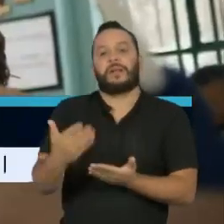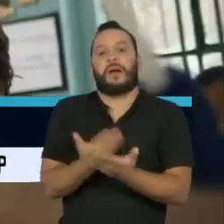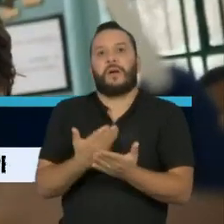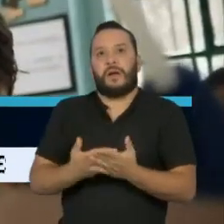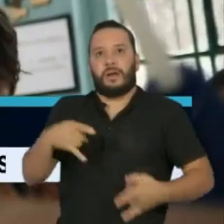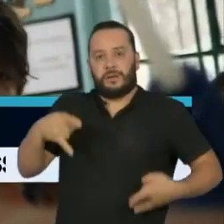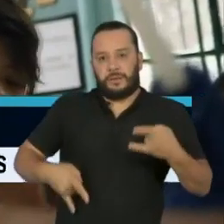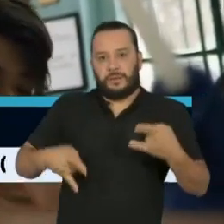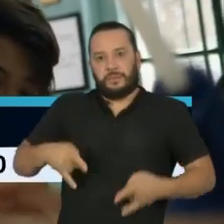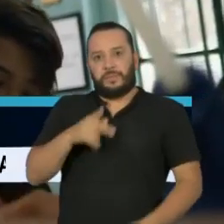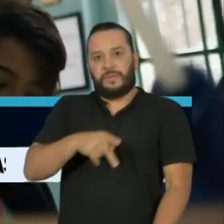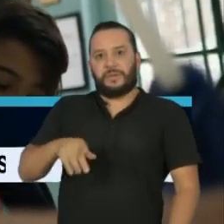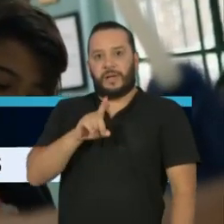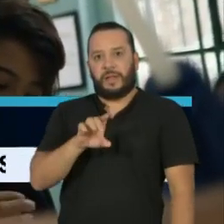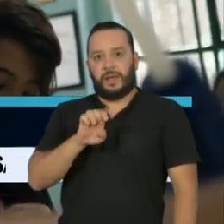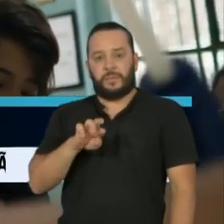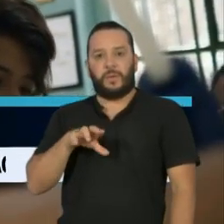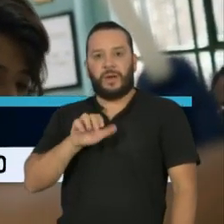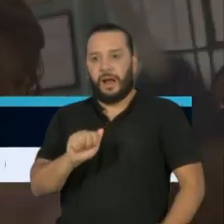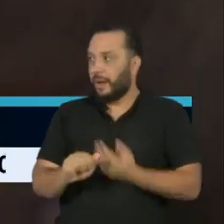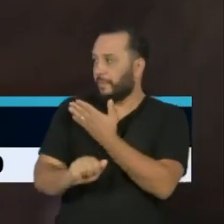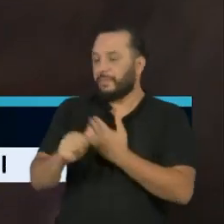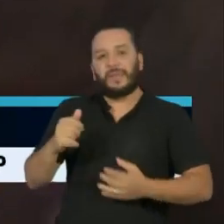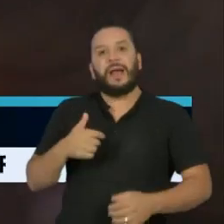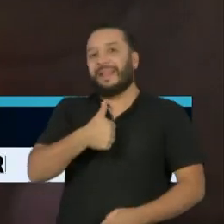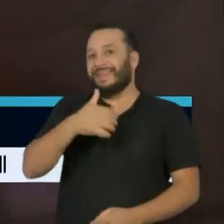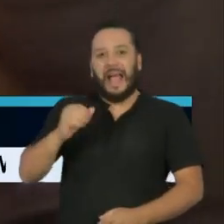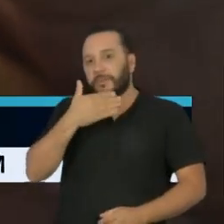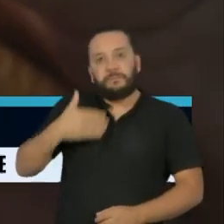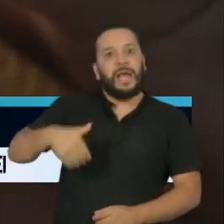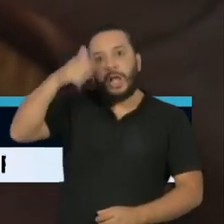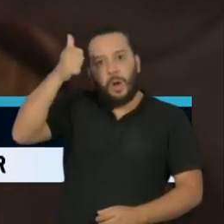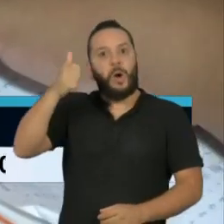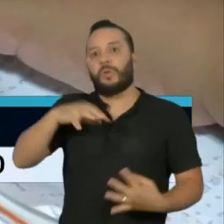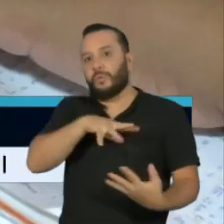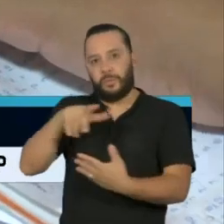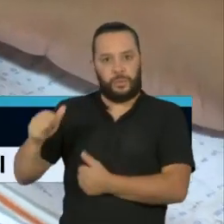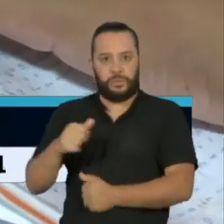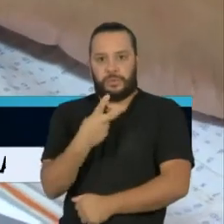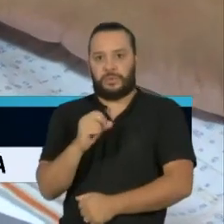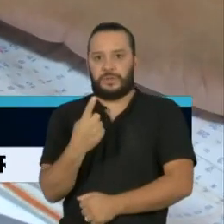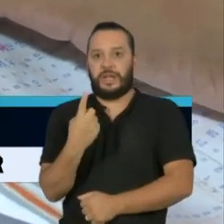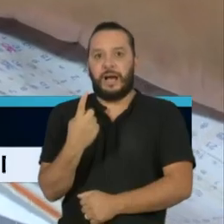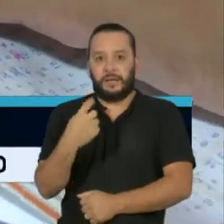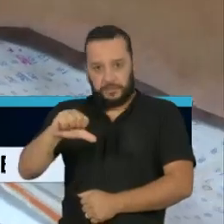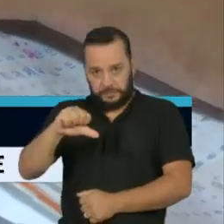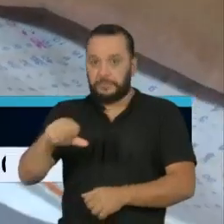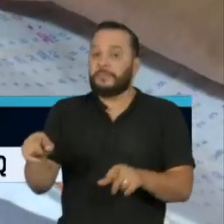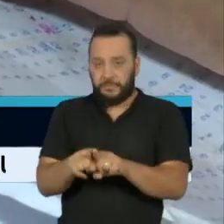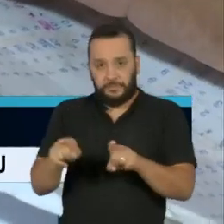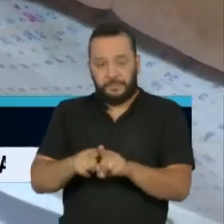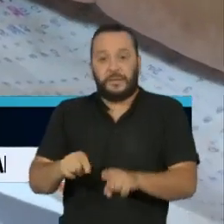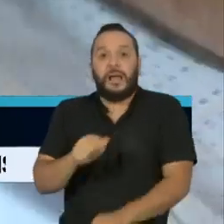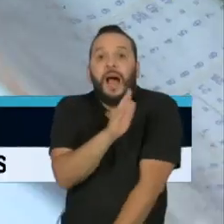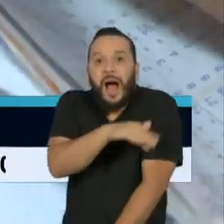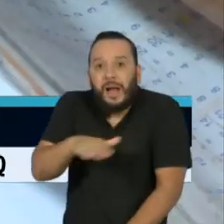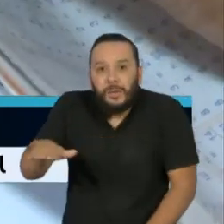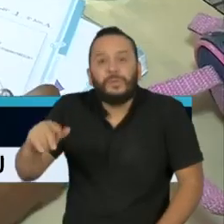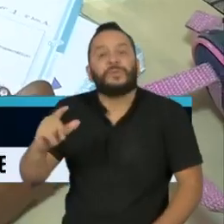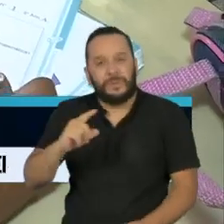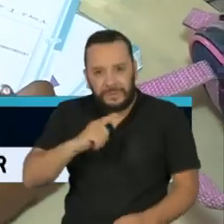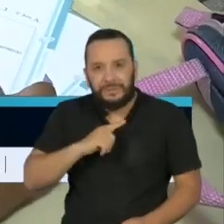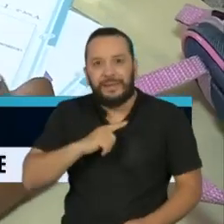professora Débora Garofalo, eleita uma das dez melhores do mundo em 2019. Os alunos dos anos iniciais terão programação